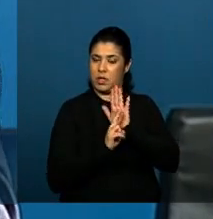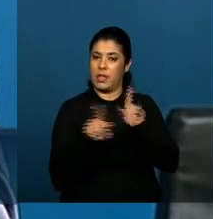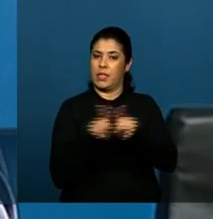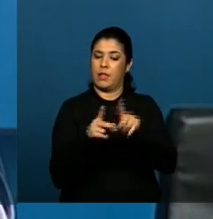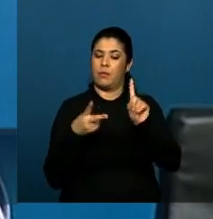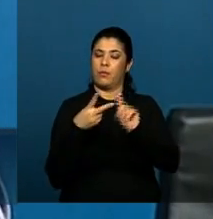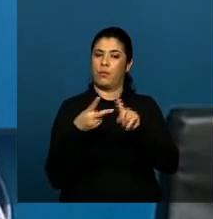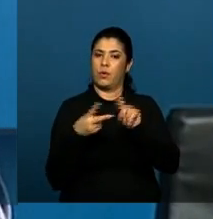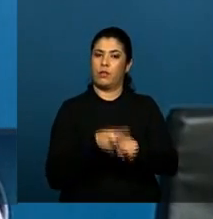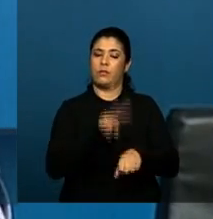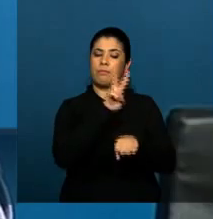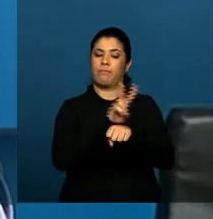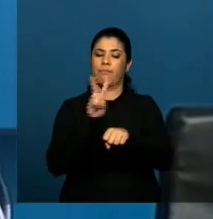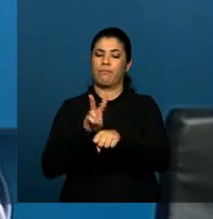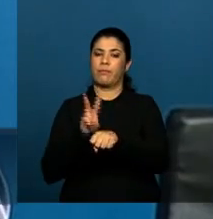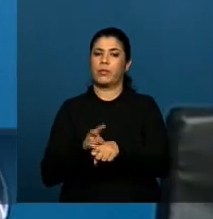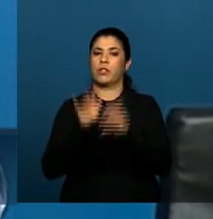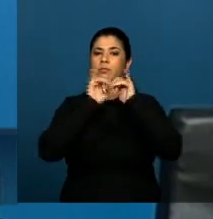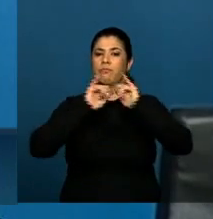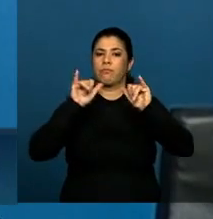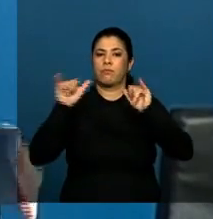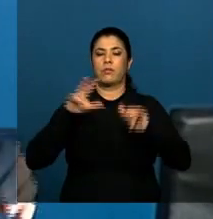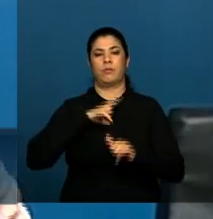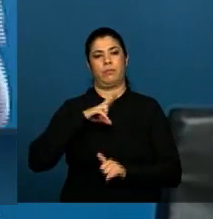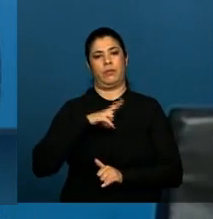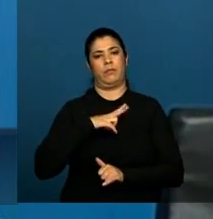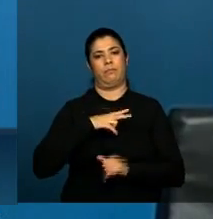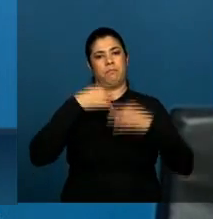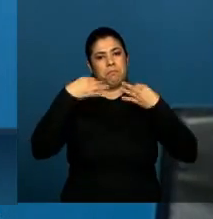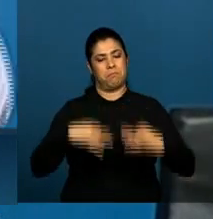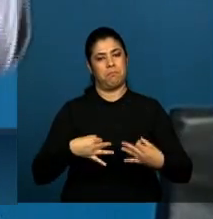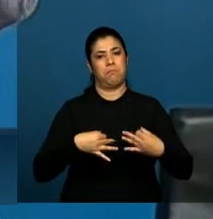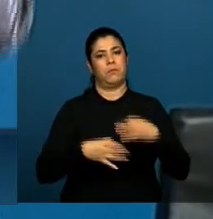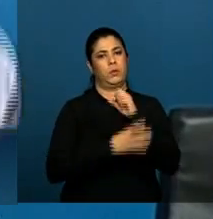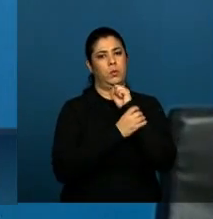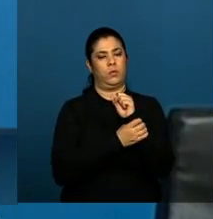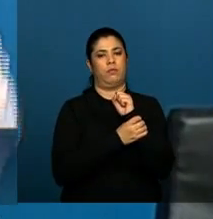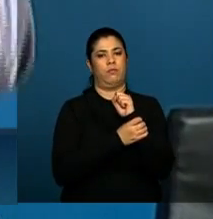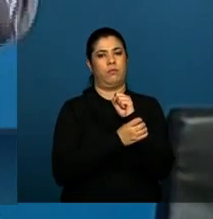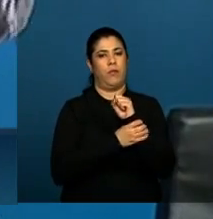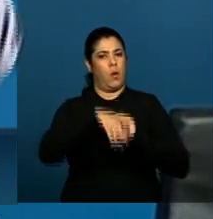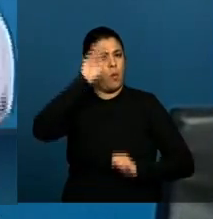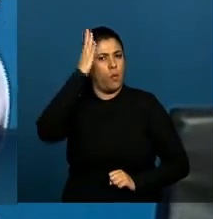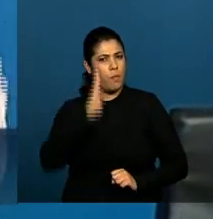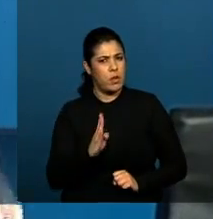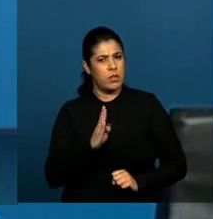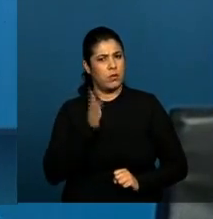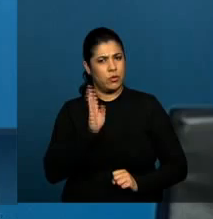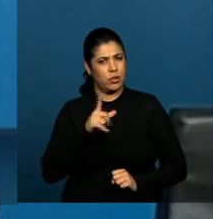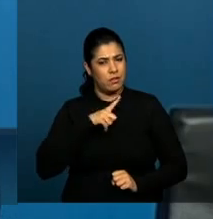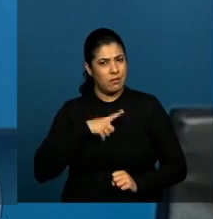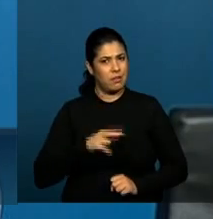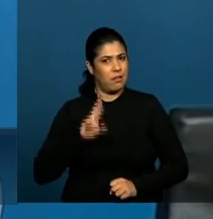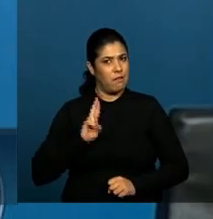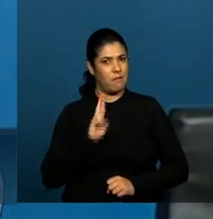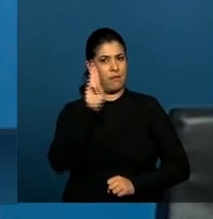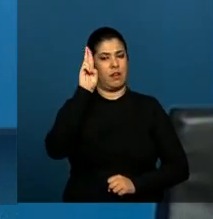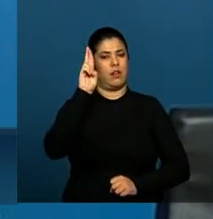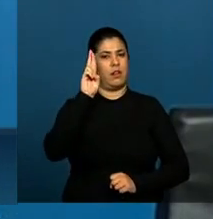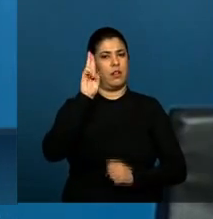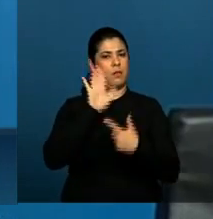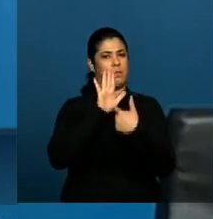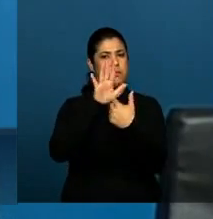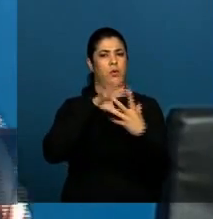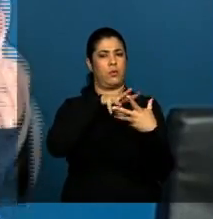pessoais muito bem equacionada. O Brasil será, como já é, uma referência nesse campo legislativo. O